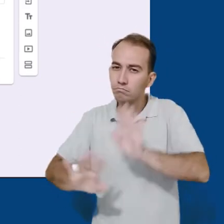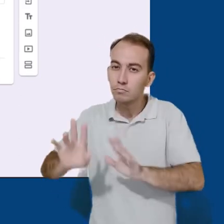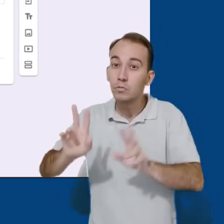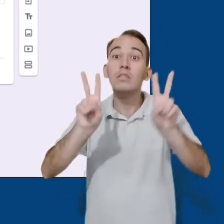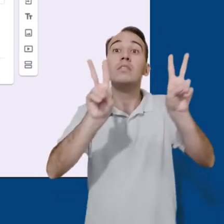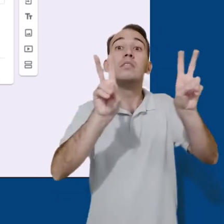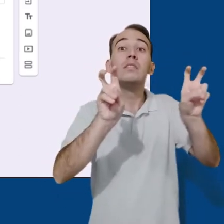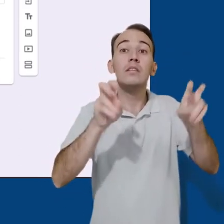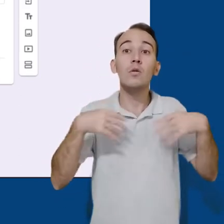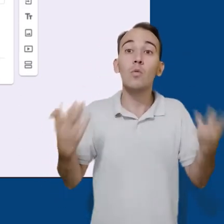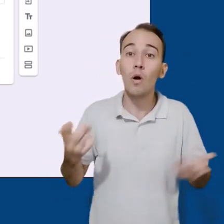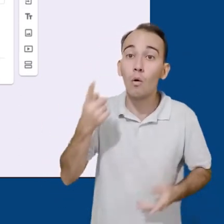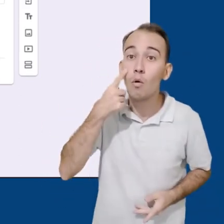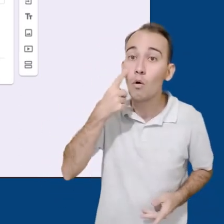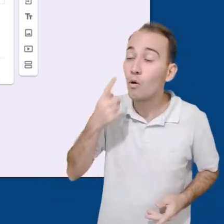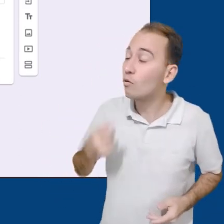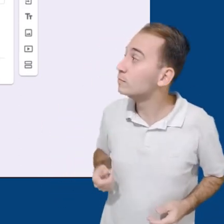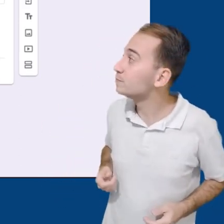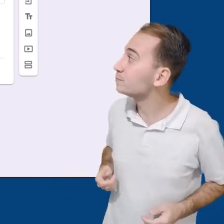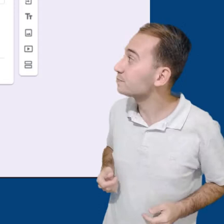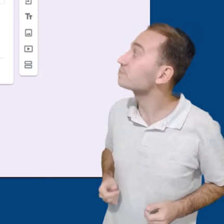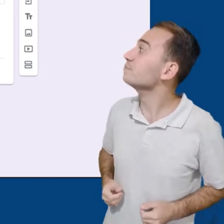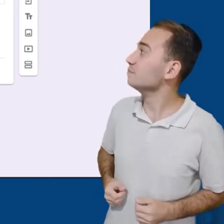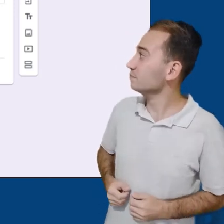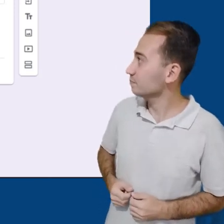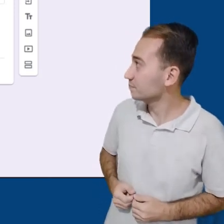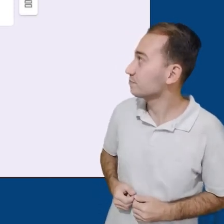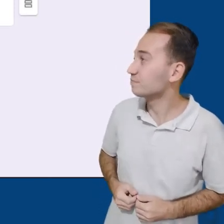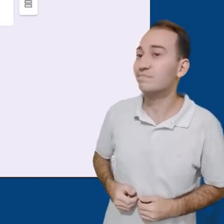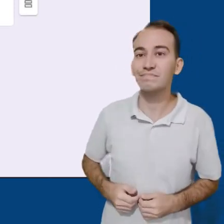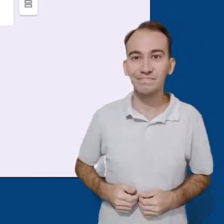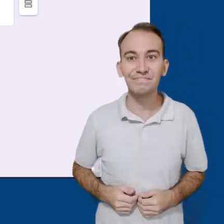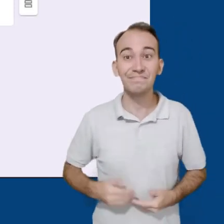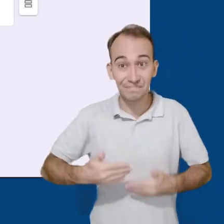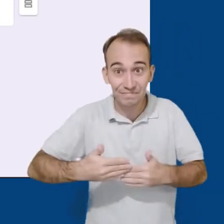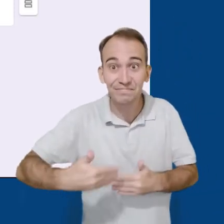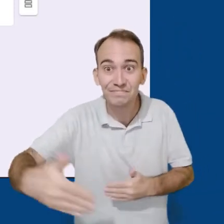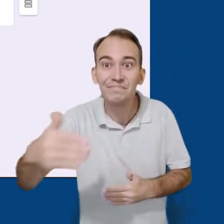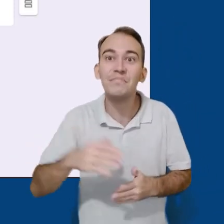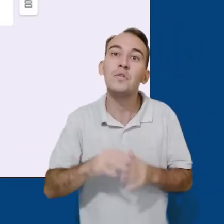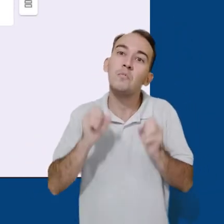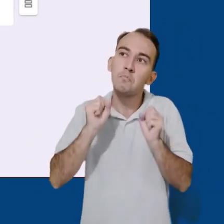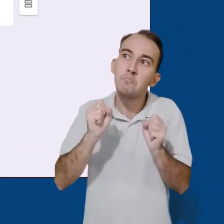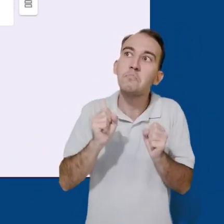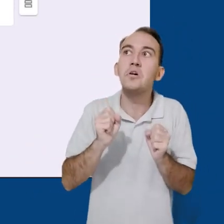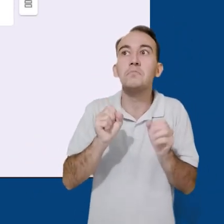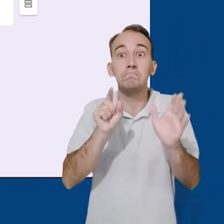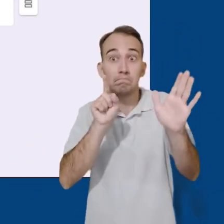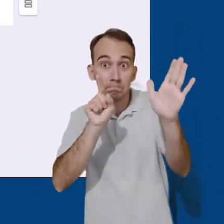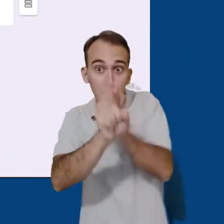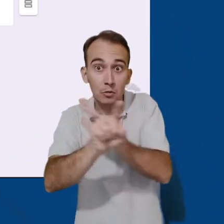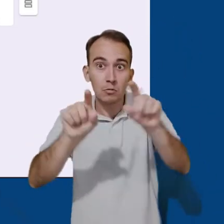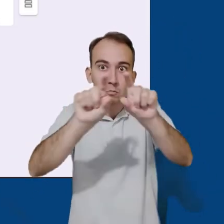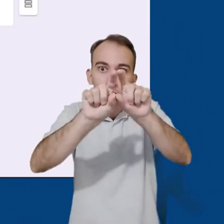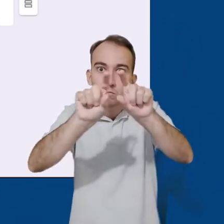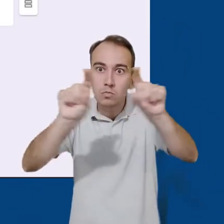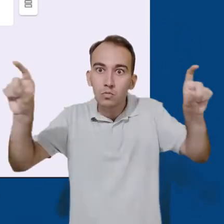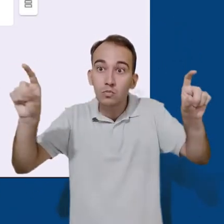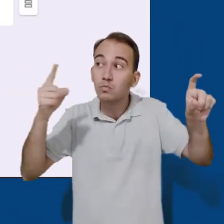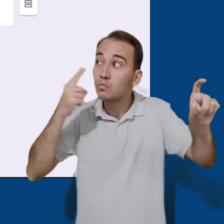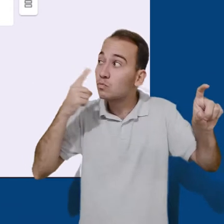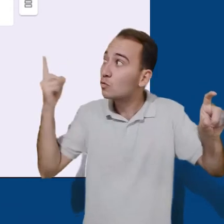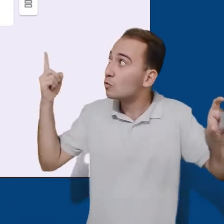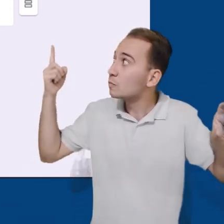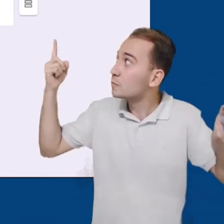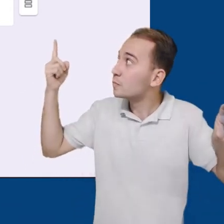título ao nosso formulário. Agora sim, vamos lá! Podemos digitar o enunciado da nossa pergunta. Neste